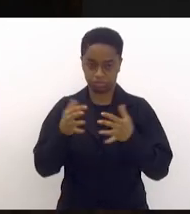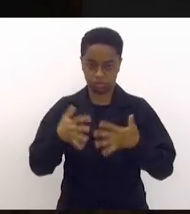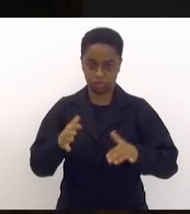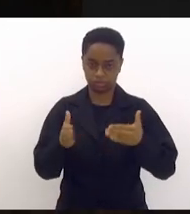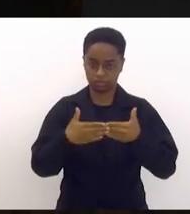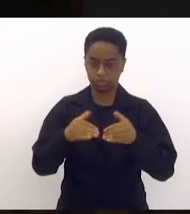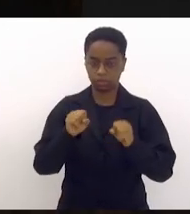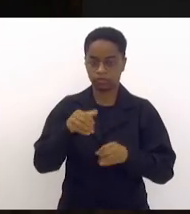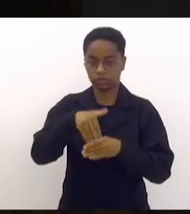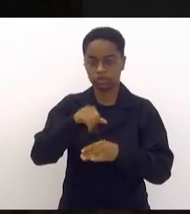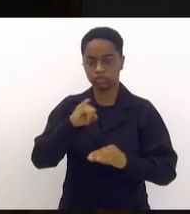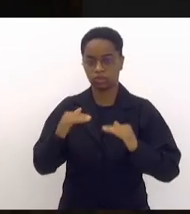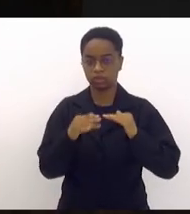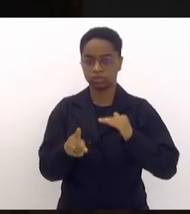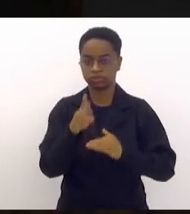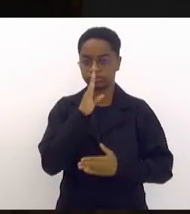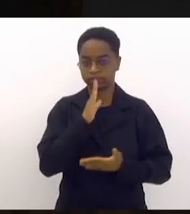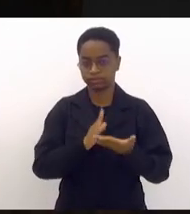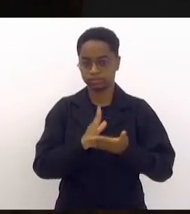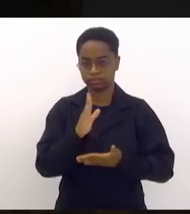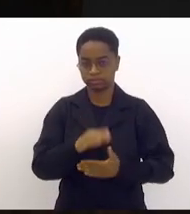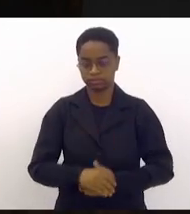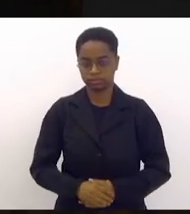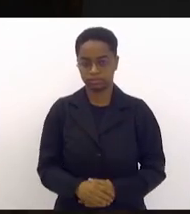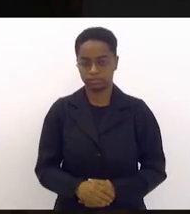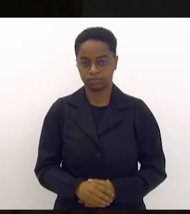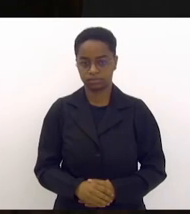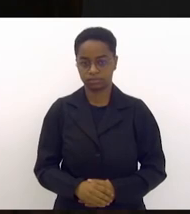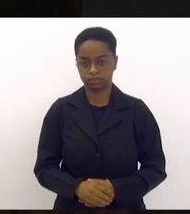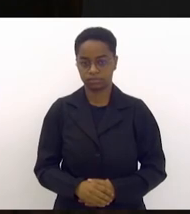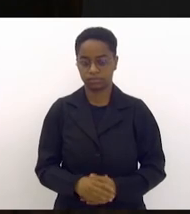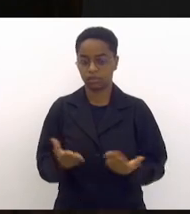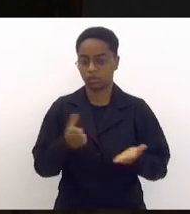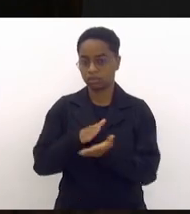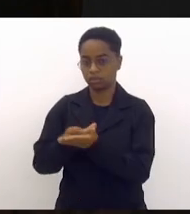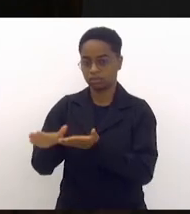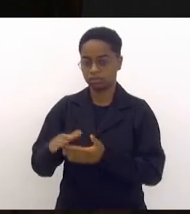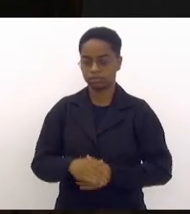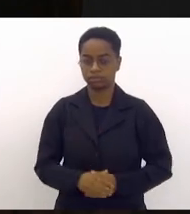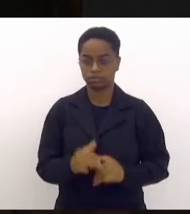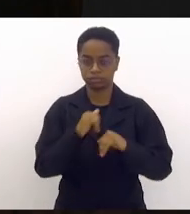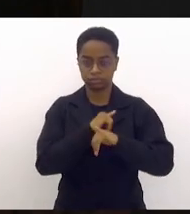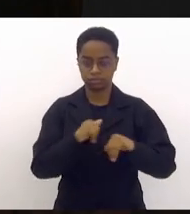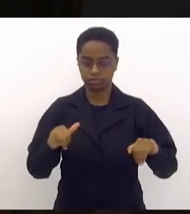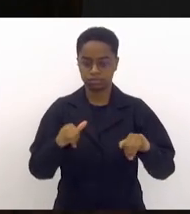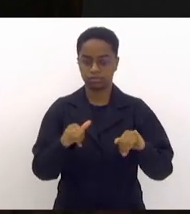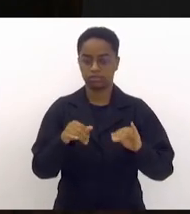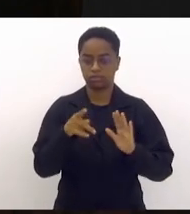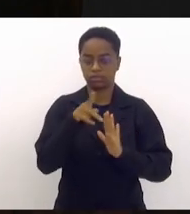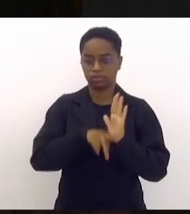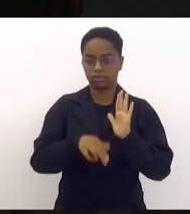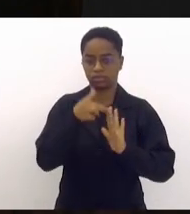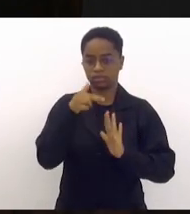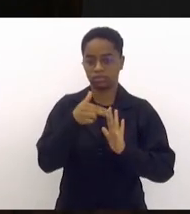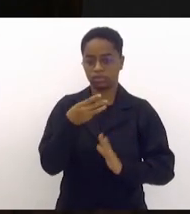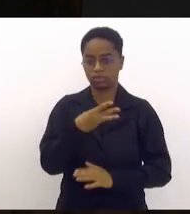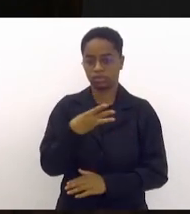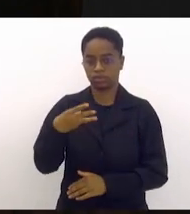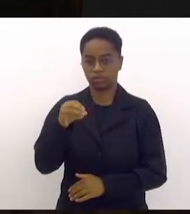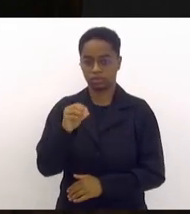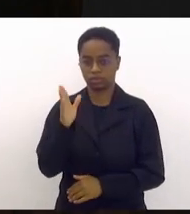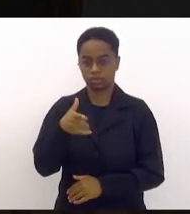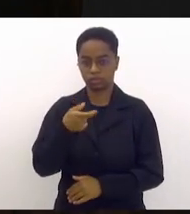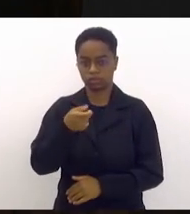discussão, em votação, senhores que aprovam, como estão, aprovado, vai a promulgação. Anuncio, projeto de resolução número 330